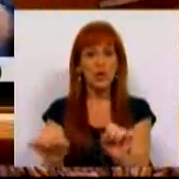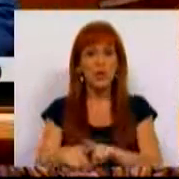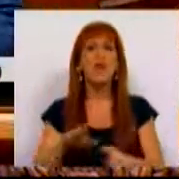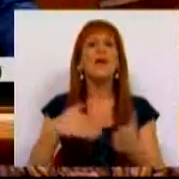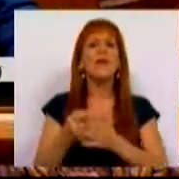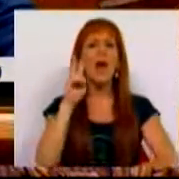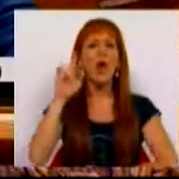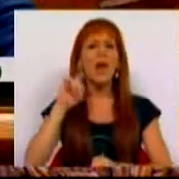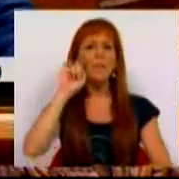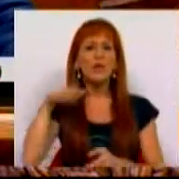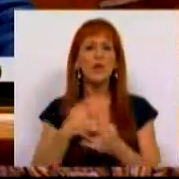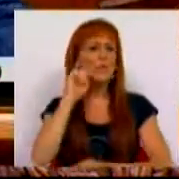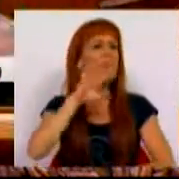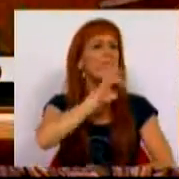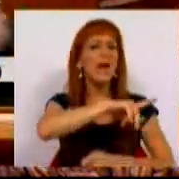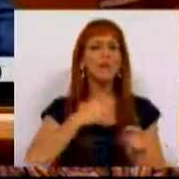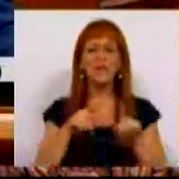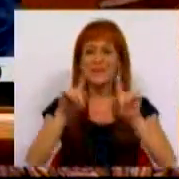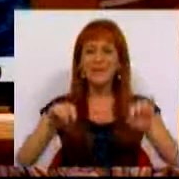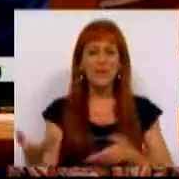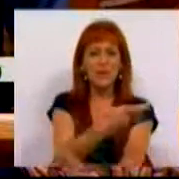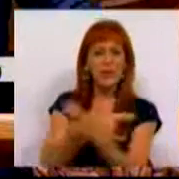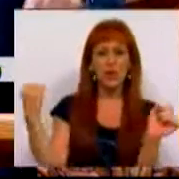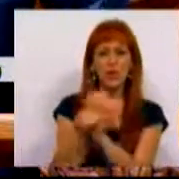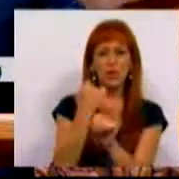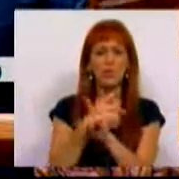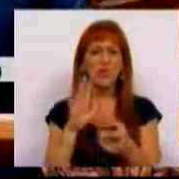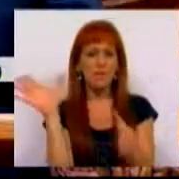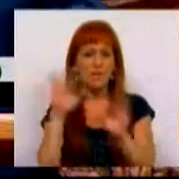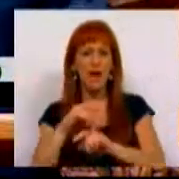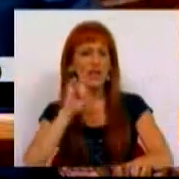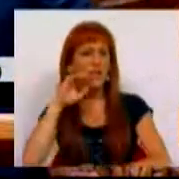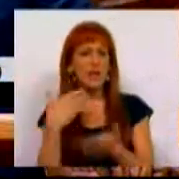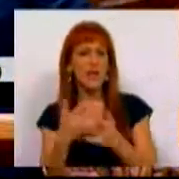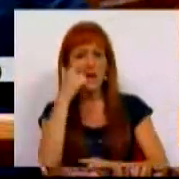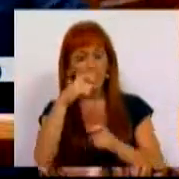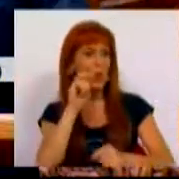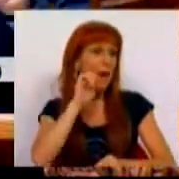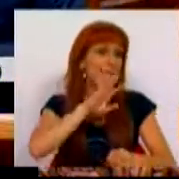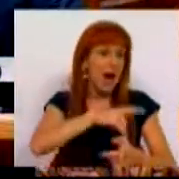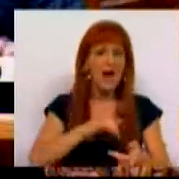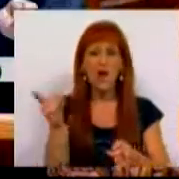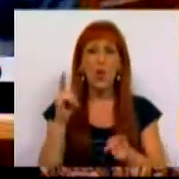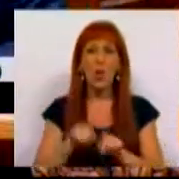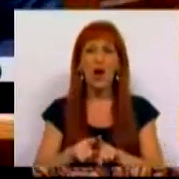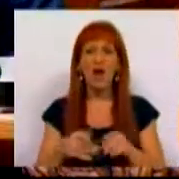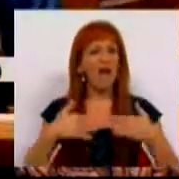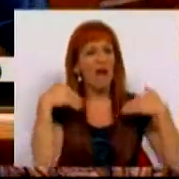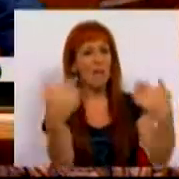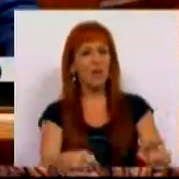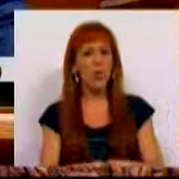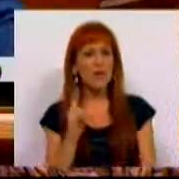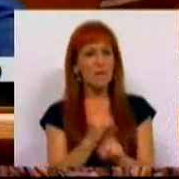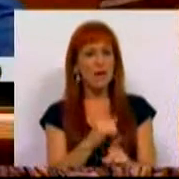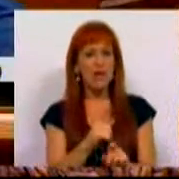Implica olhar para a proteção da parentalidade no quadro das relações laborais, criando mais defesas para quem é pai e mãe e não abandonando